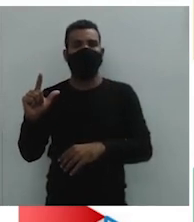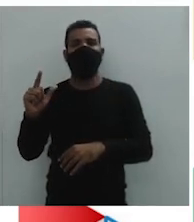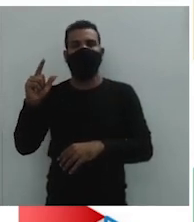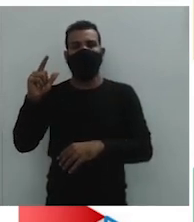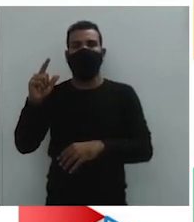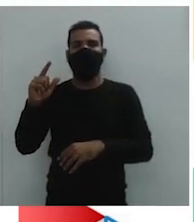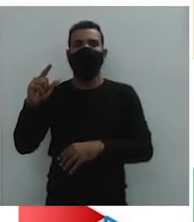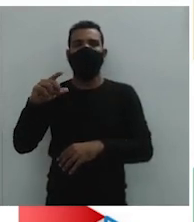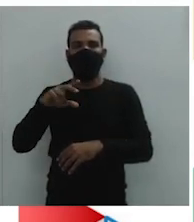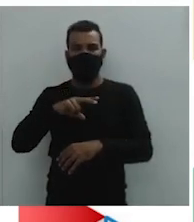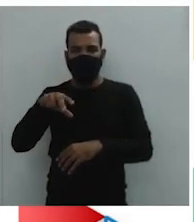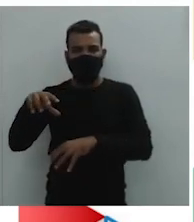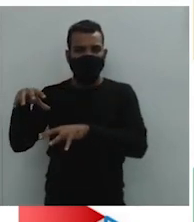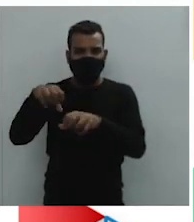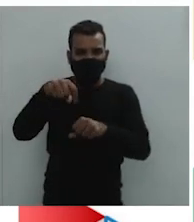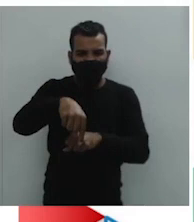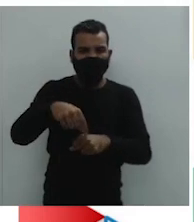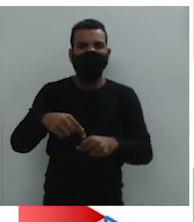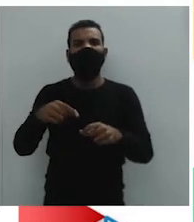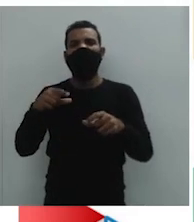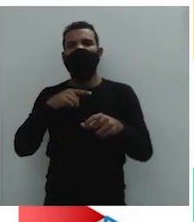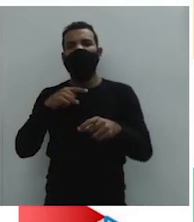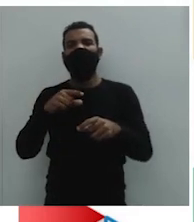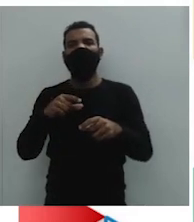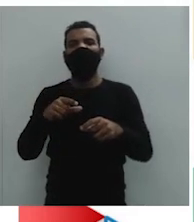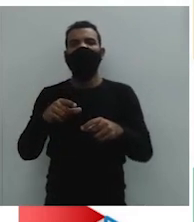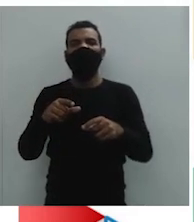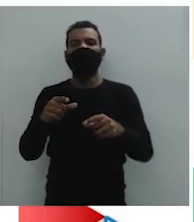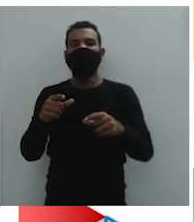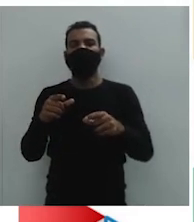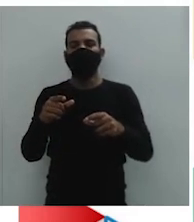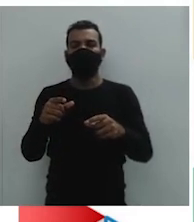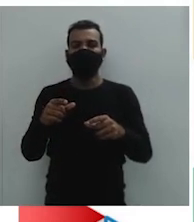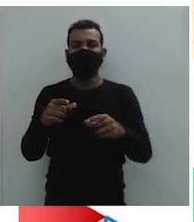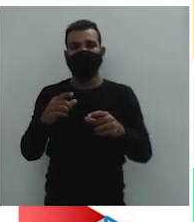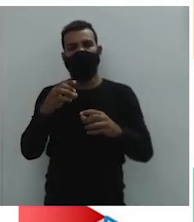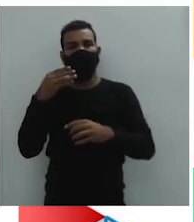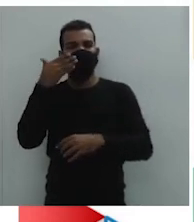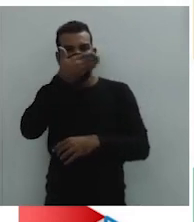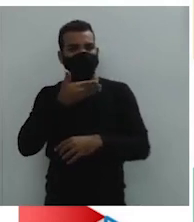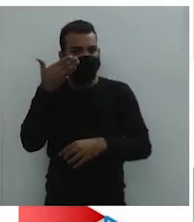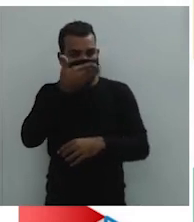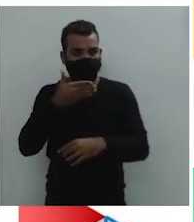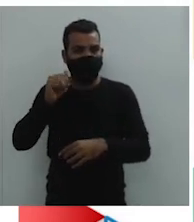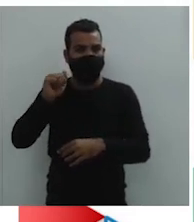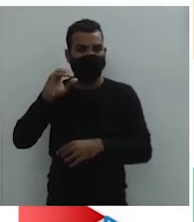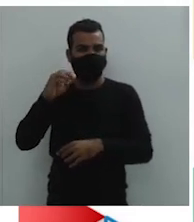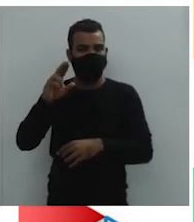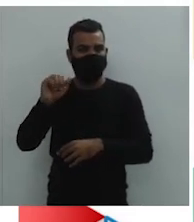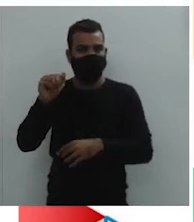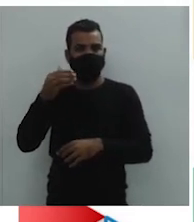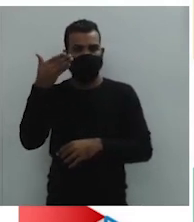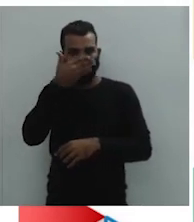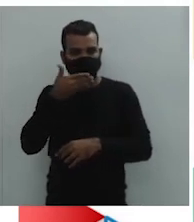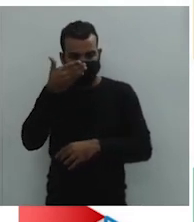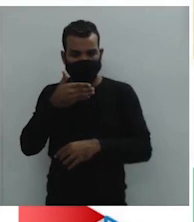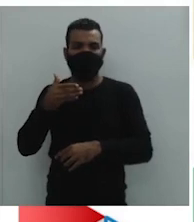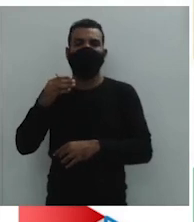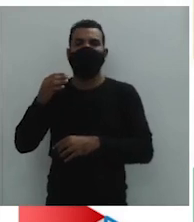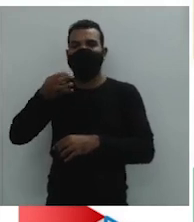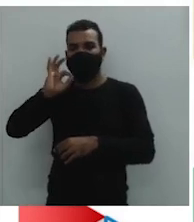exportadora de produtos primários, novamente açúcar, café, madeira e algodão